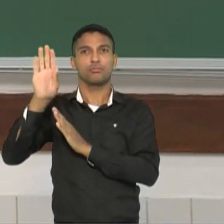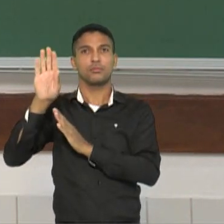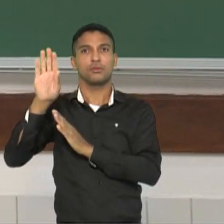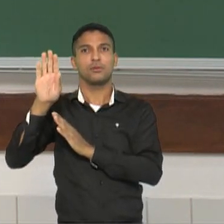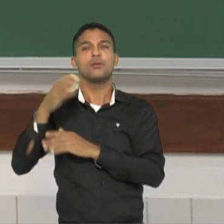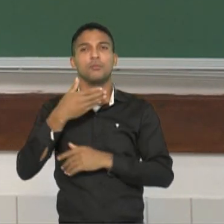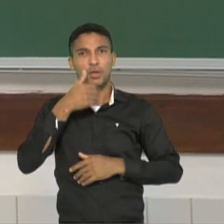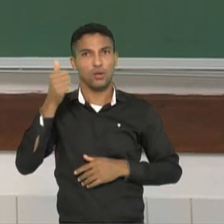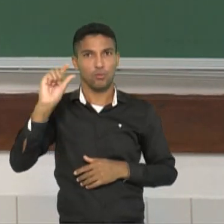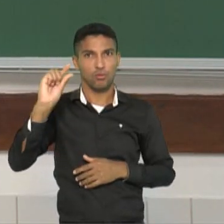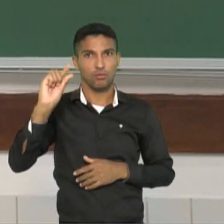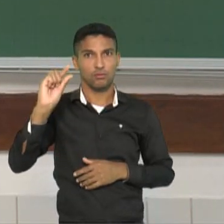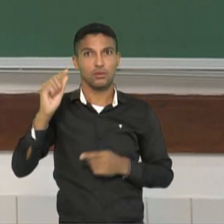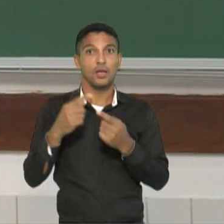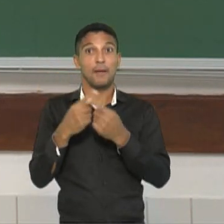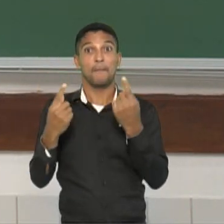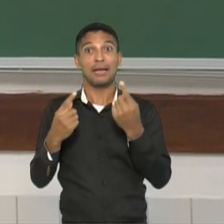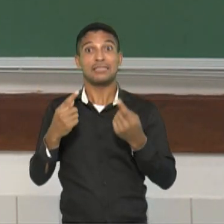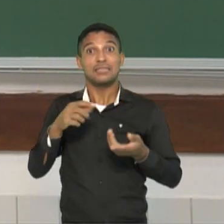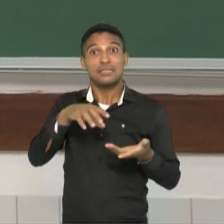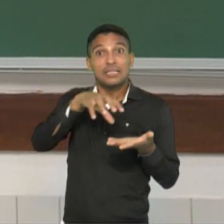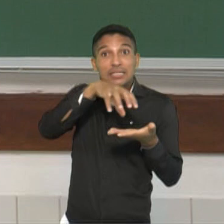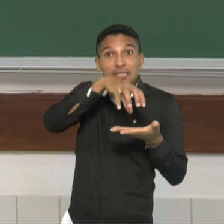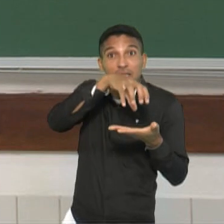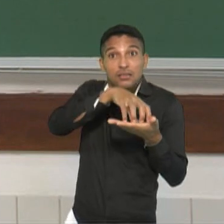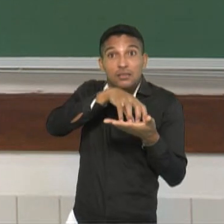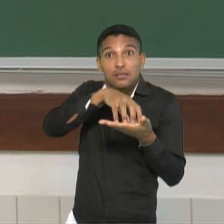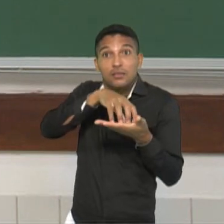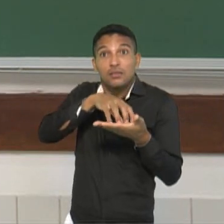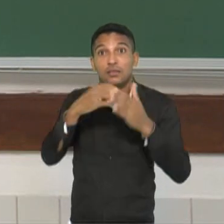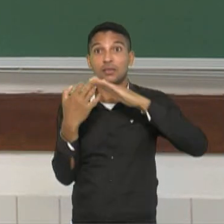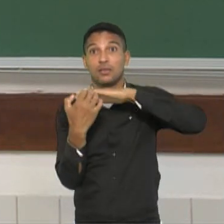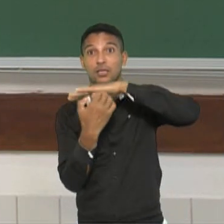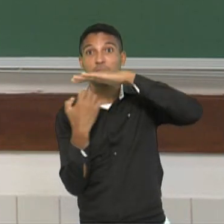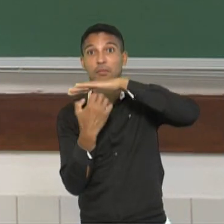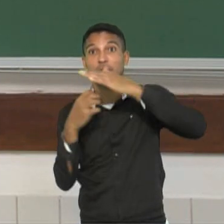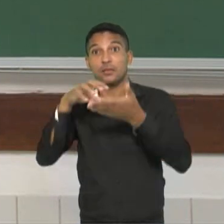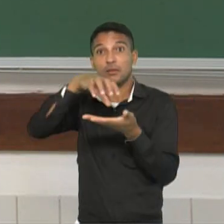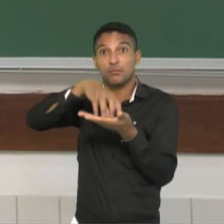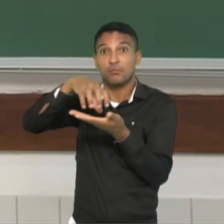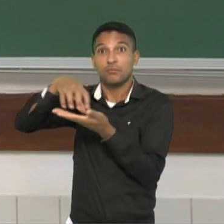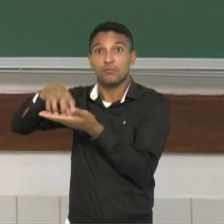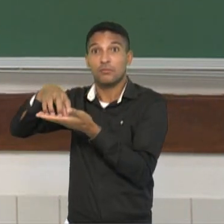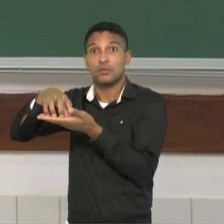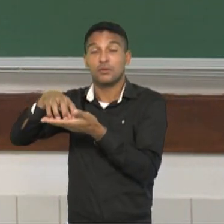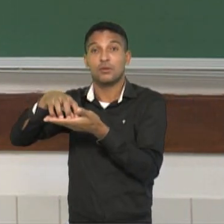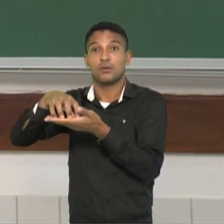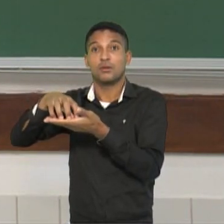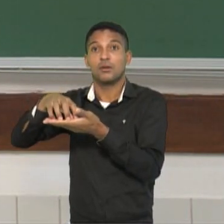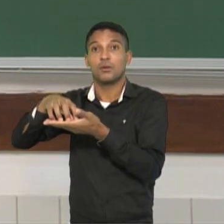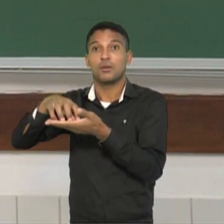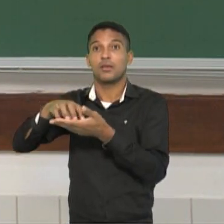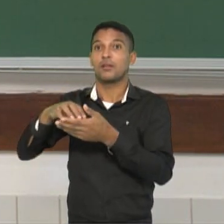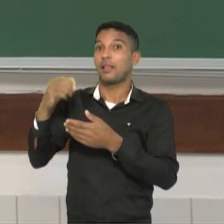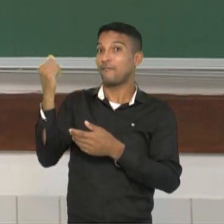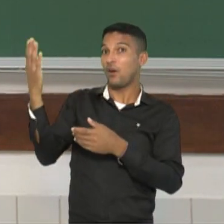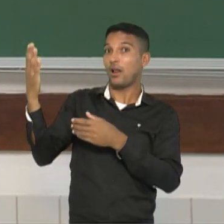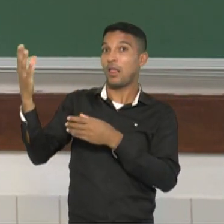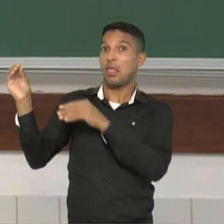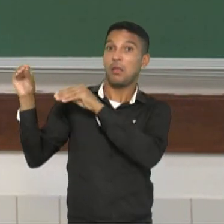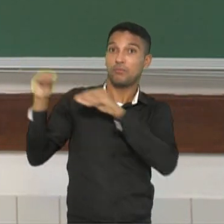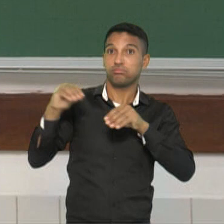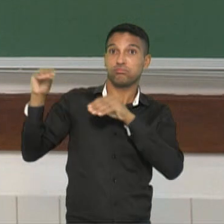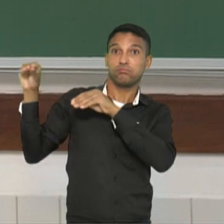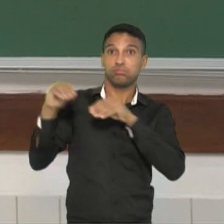Mas as privatizações na década de 90 não necessariamente diminuíram a pobreza. O que